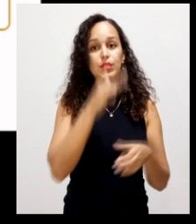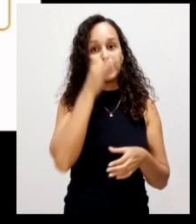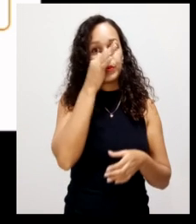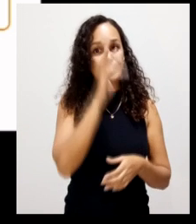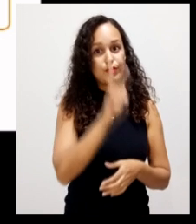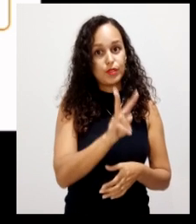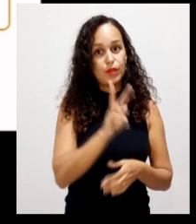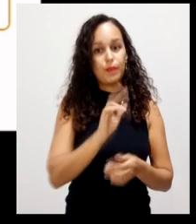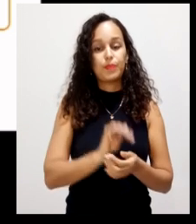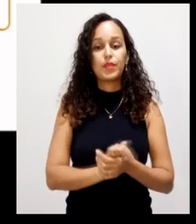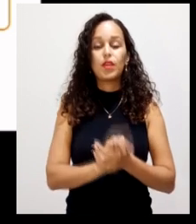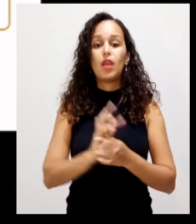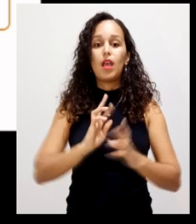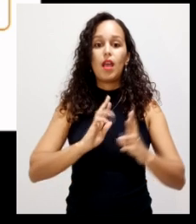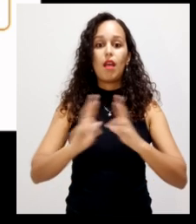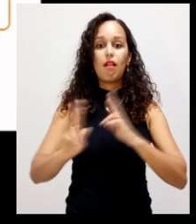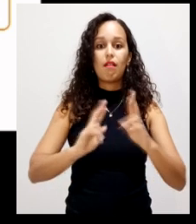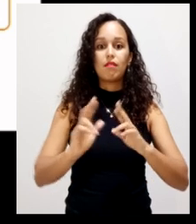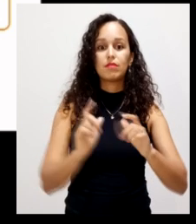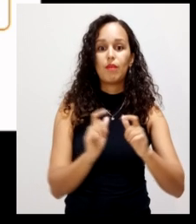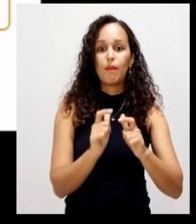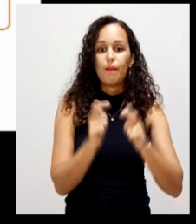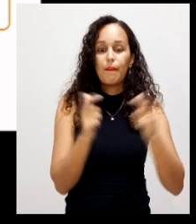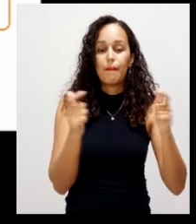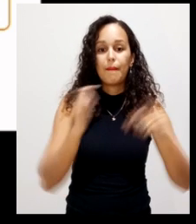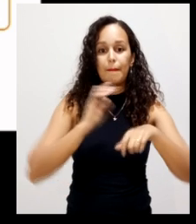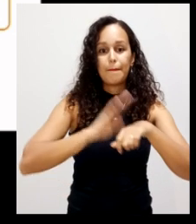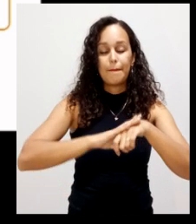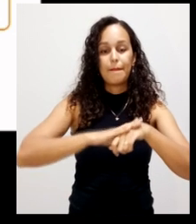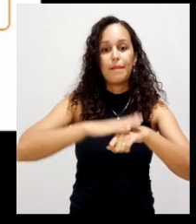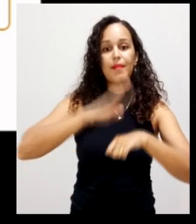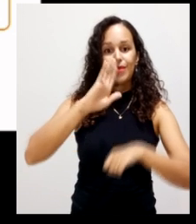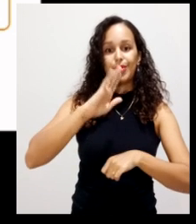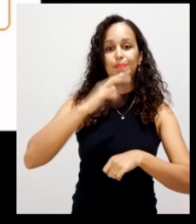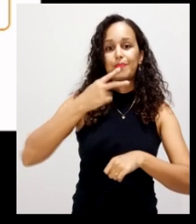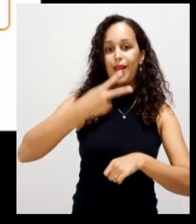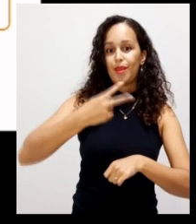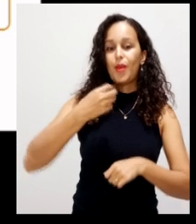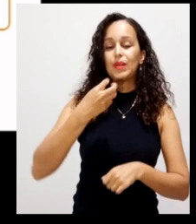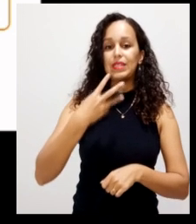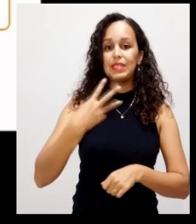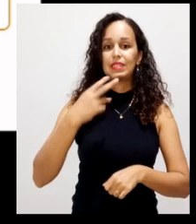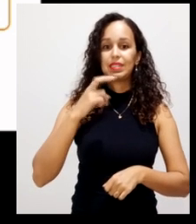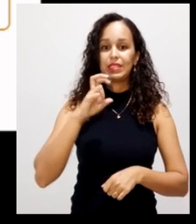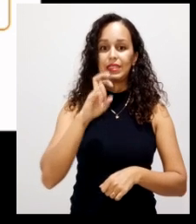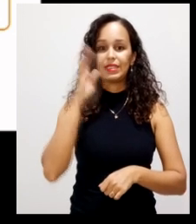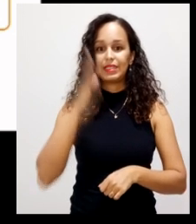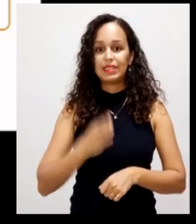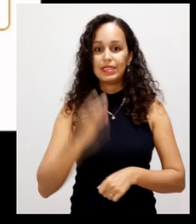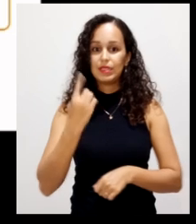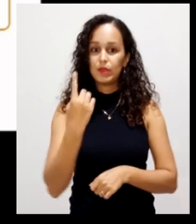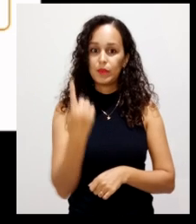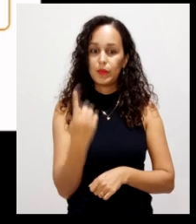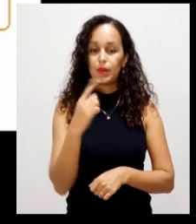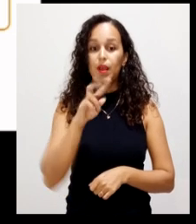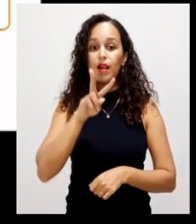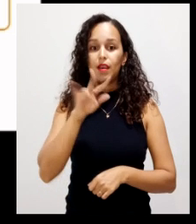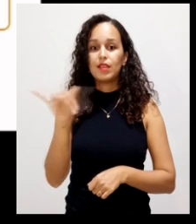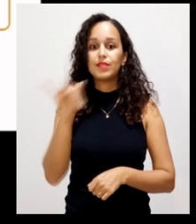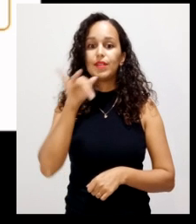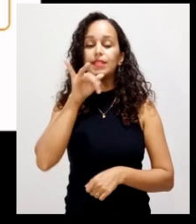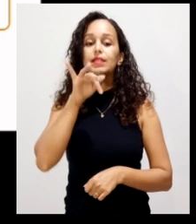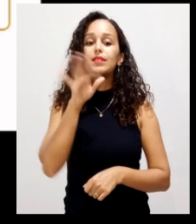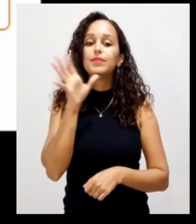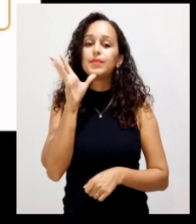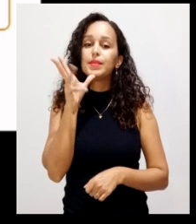já viram, essa relação é muito alta quando ela é maior que 35 por um. Então, a degradação vai ser muito lenta. O processo ideal é 30